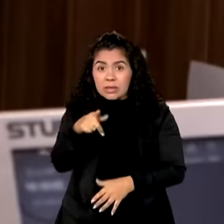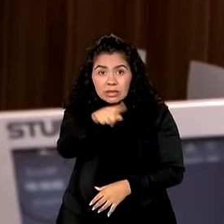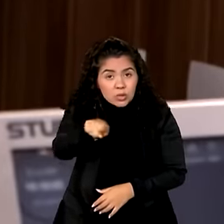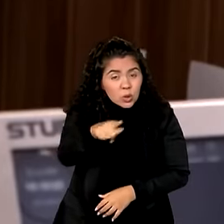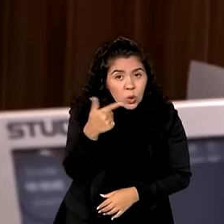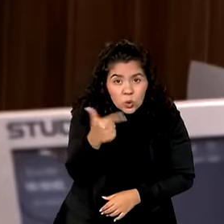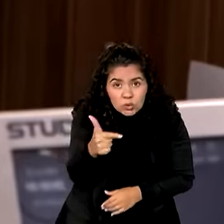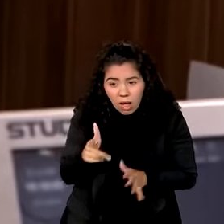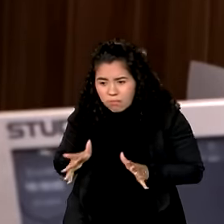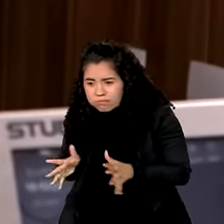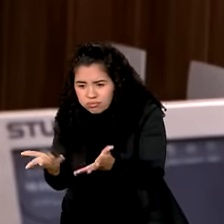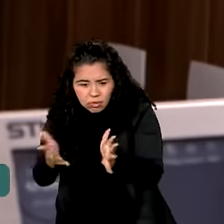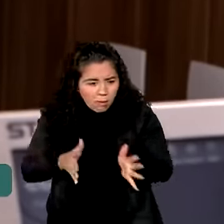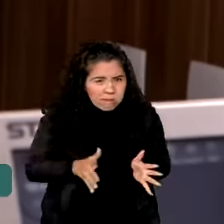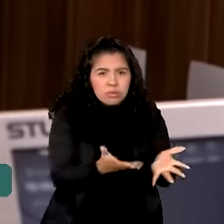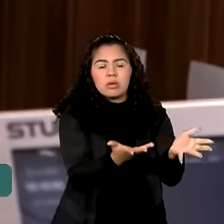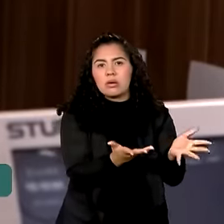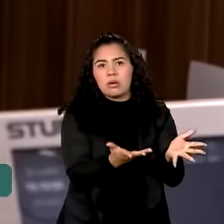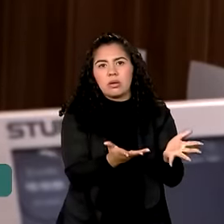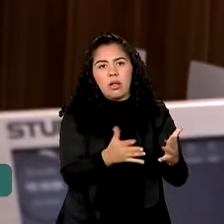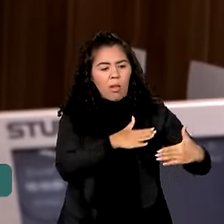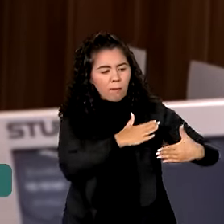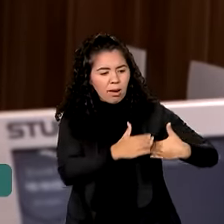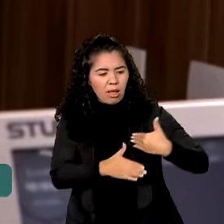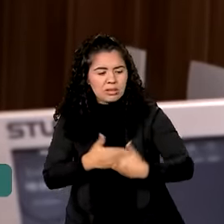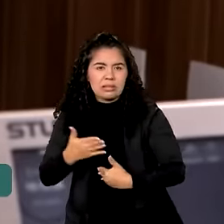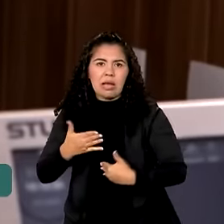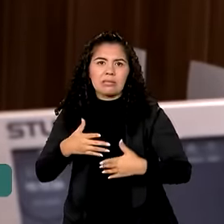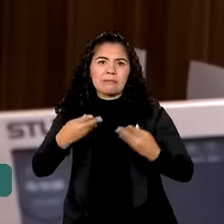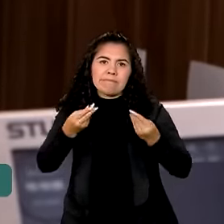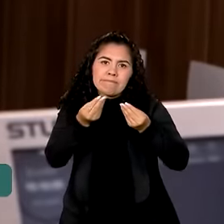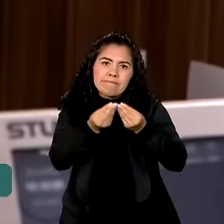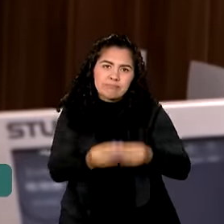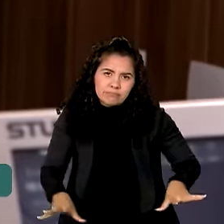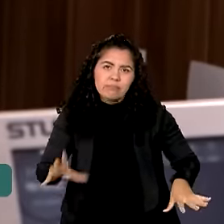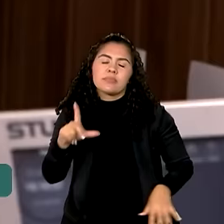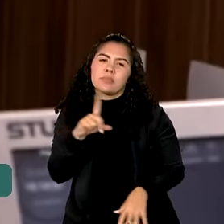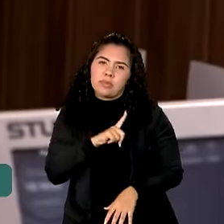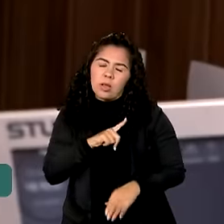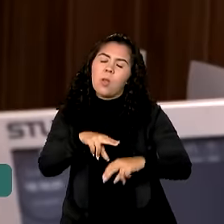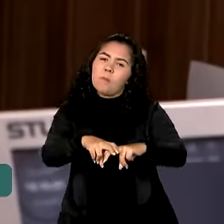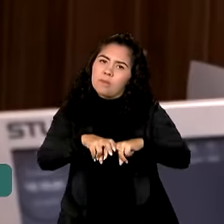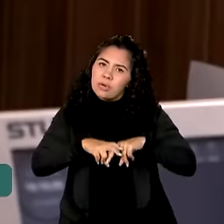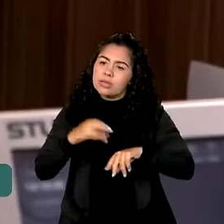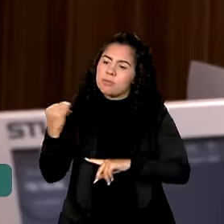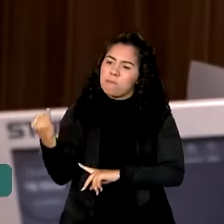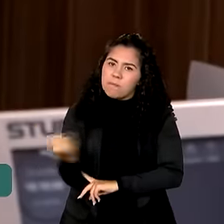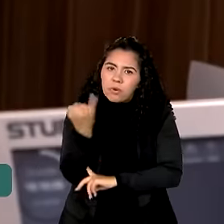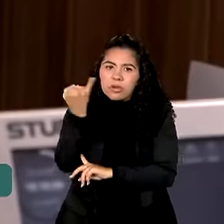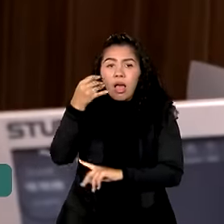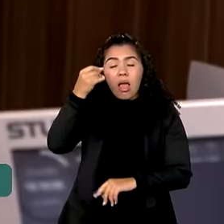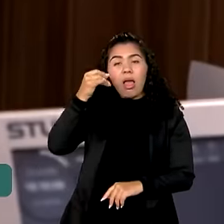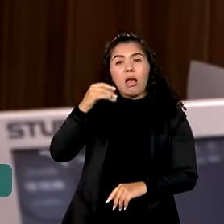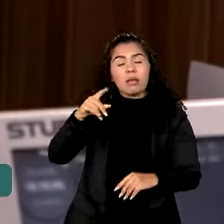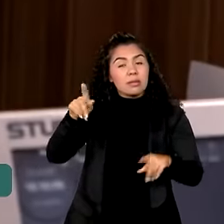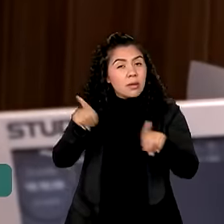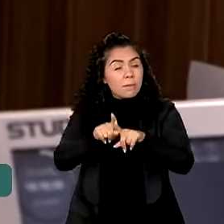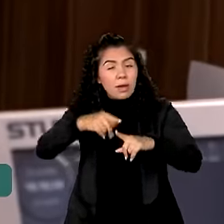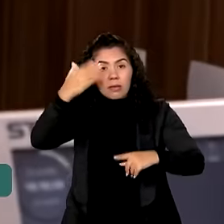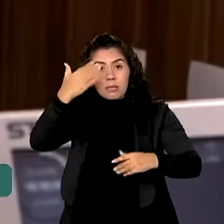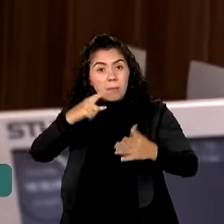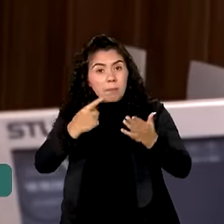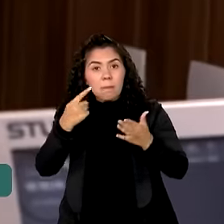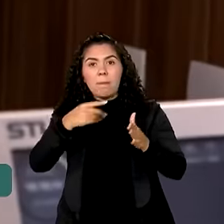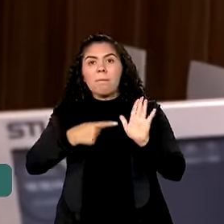engajamento dessas redes, todo o processo fica muito comprometido. Por isso que é muito importante, é vital que as redes